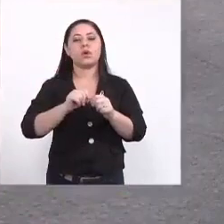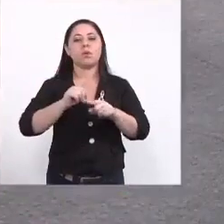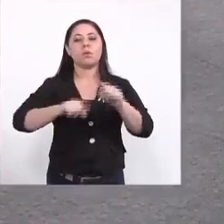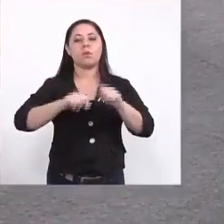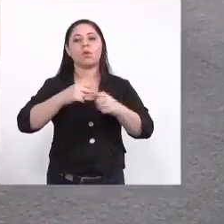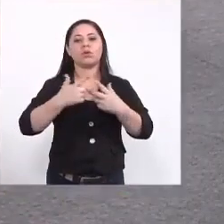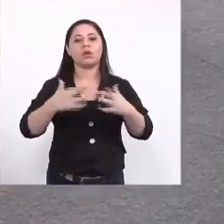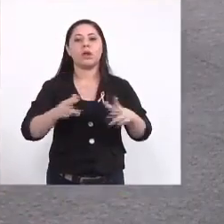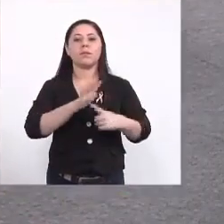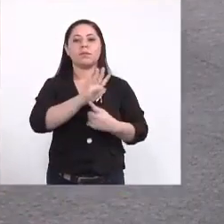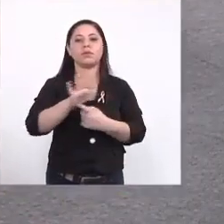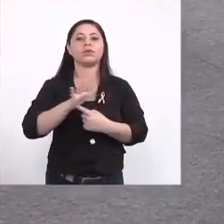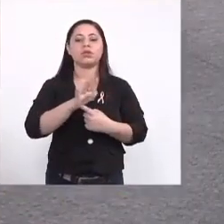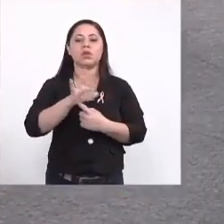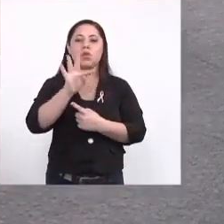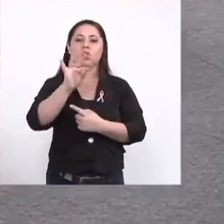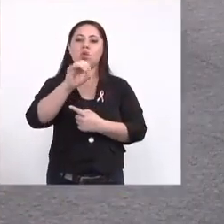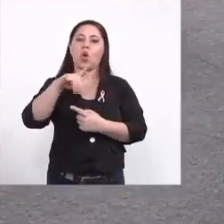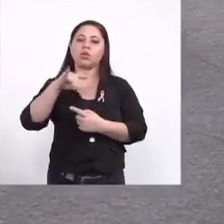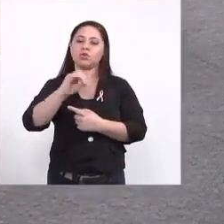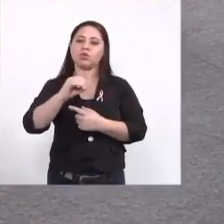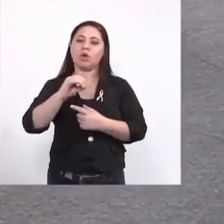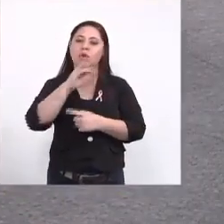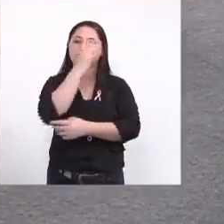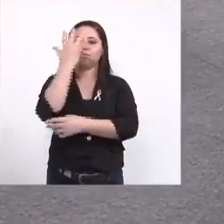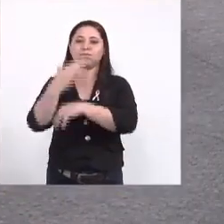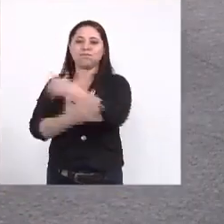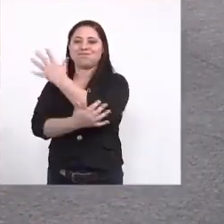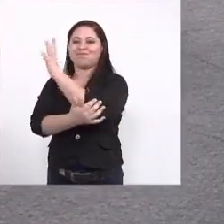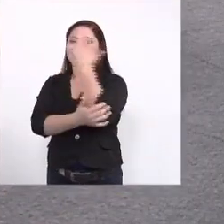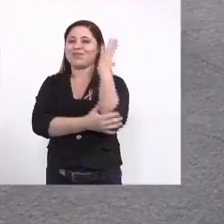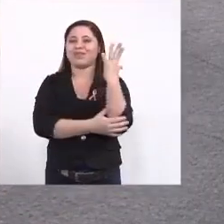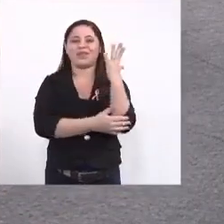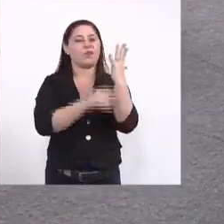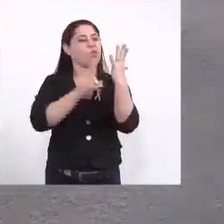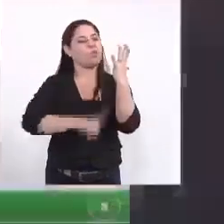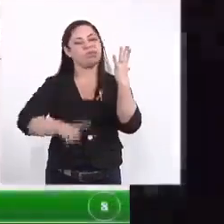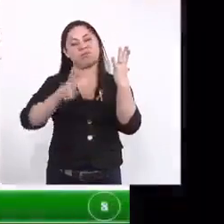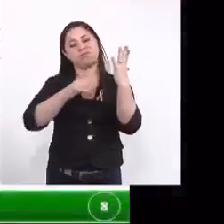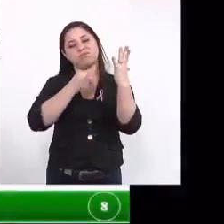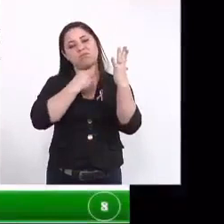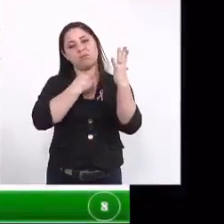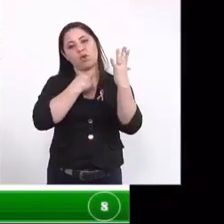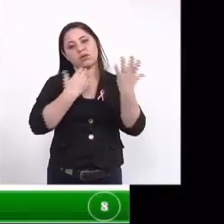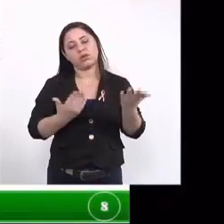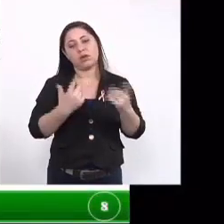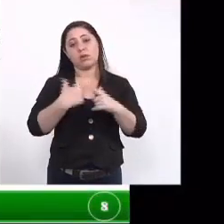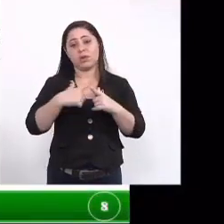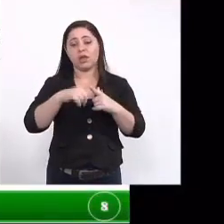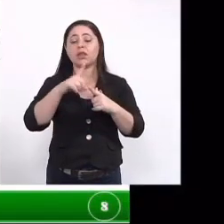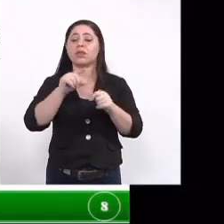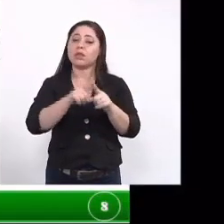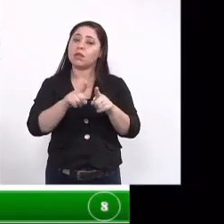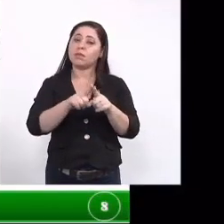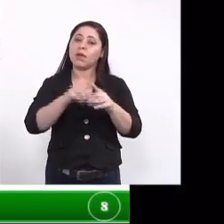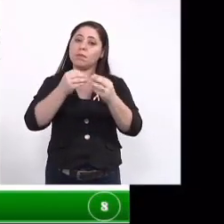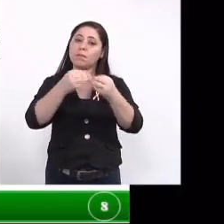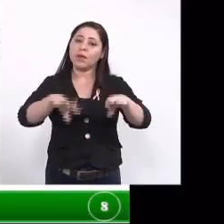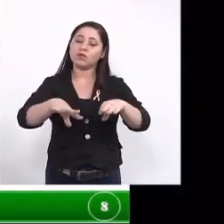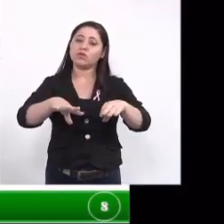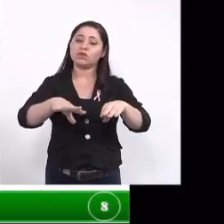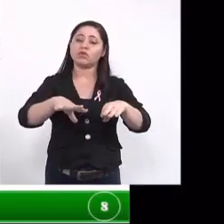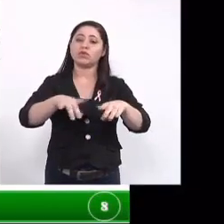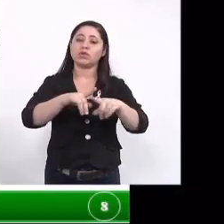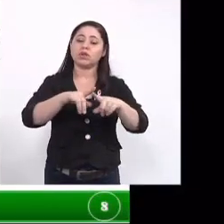apresenta uma toxicidade ambiental então não seria tão viável a utilização do produto uma vez que ele causa dano também a esses